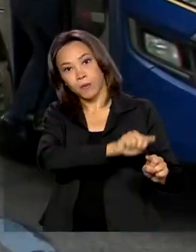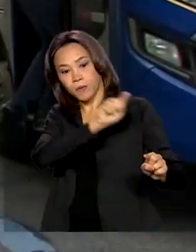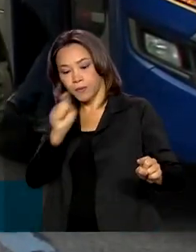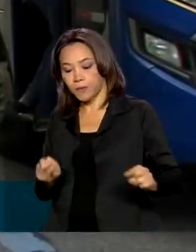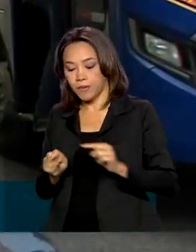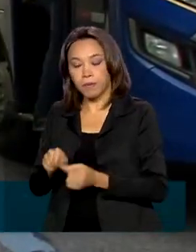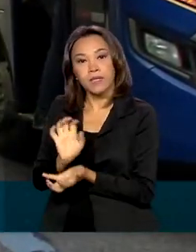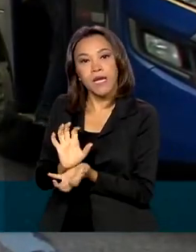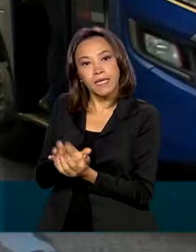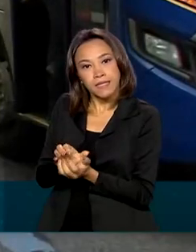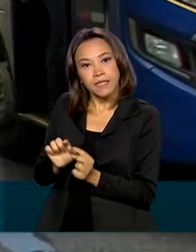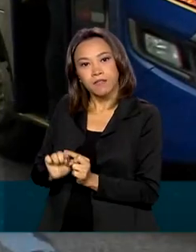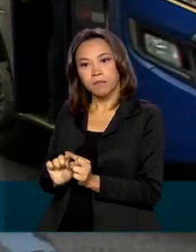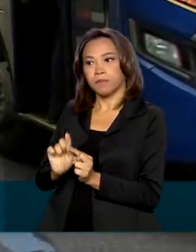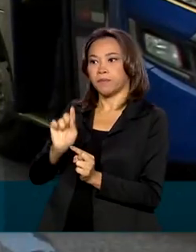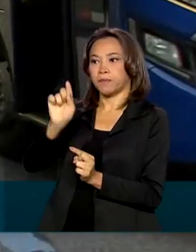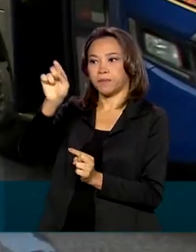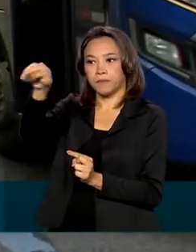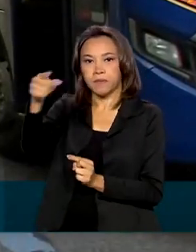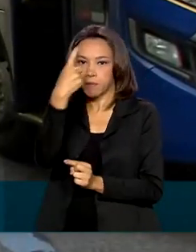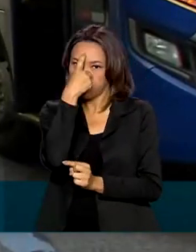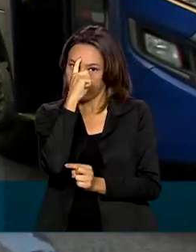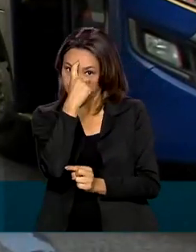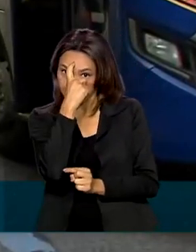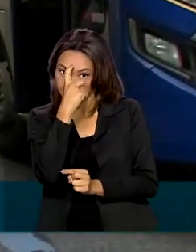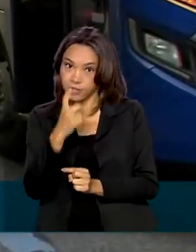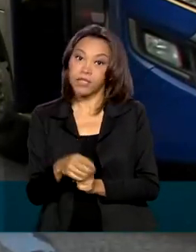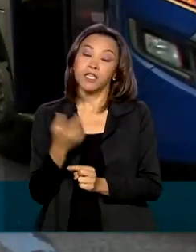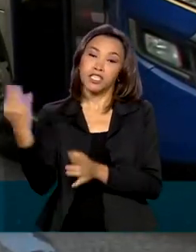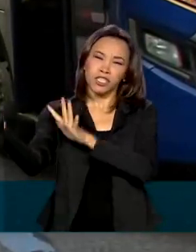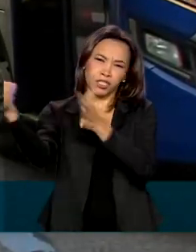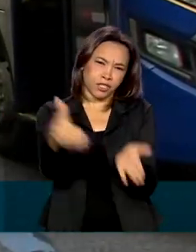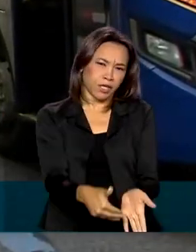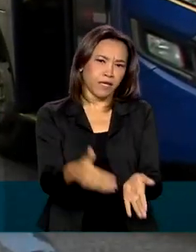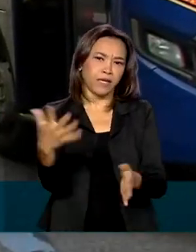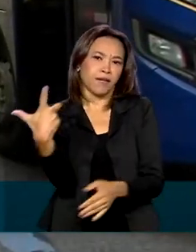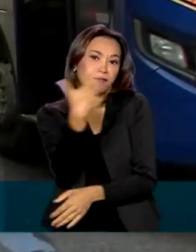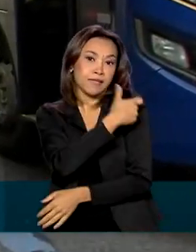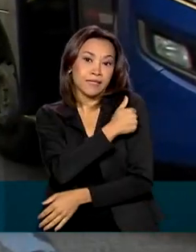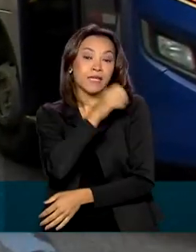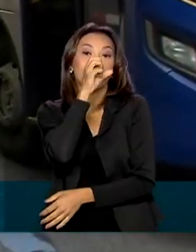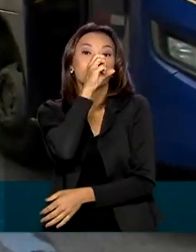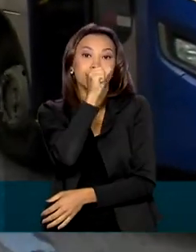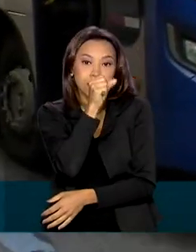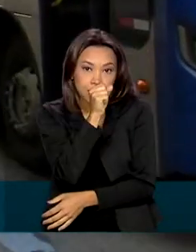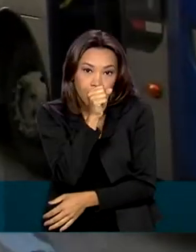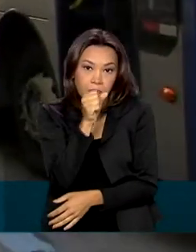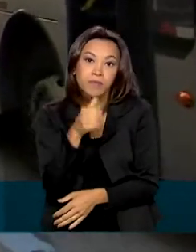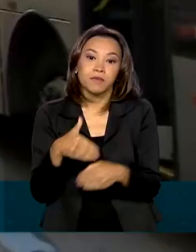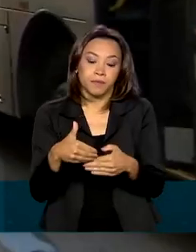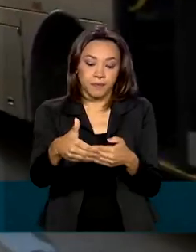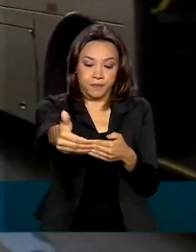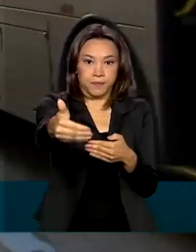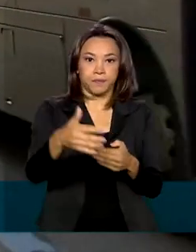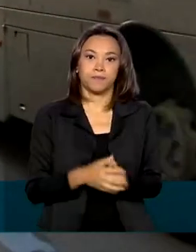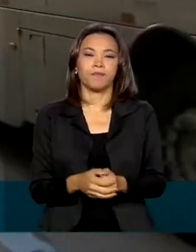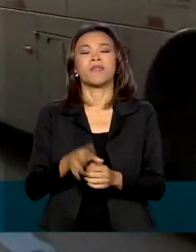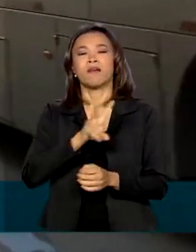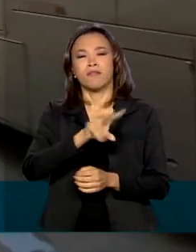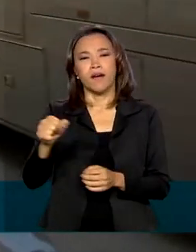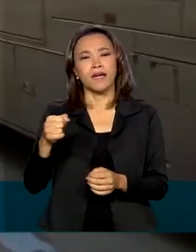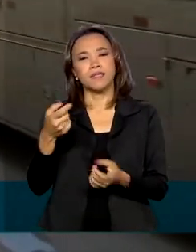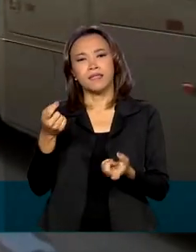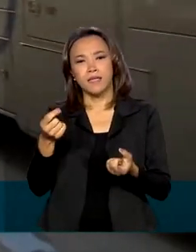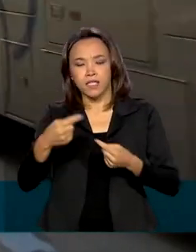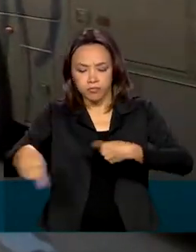para Mumbai, na Índia. A previsão é que as vacinas cheguem aqui no Rio de Janeiro no sábado. A aprovação para uso emergencial será discutida